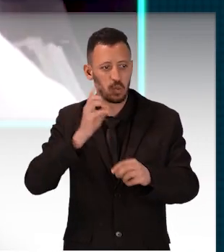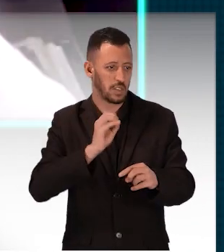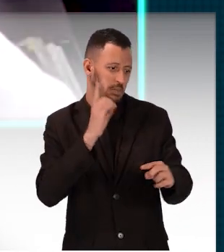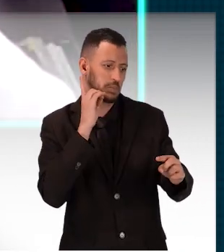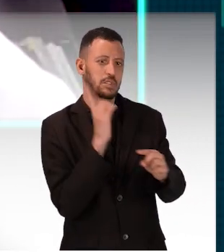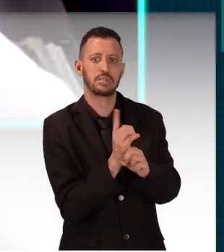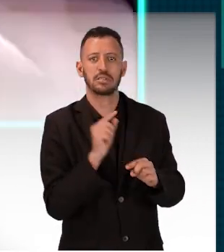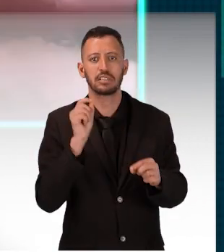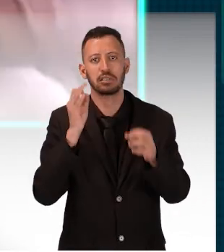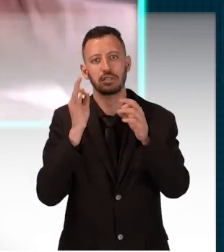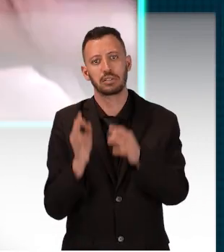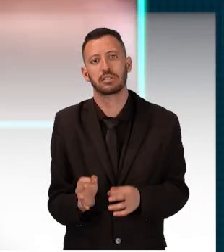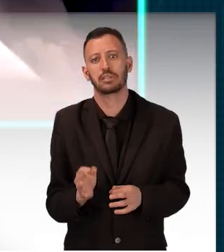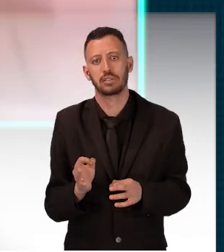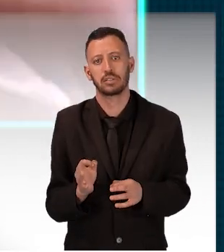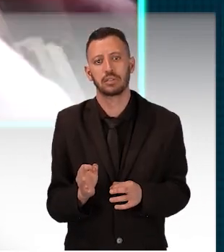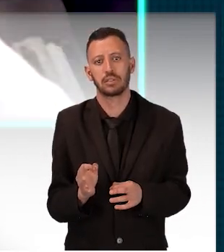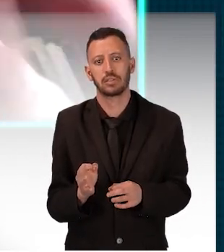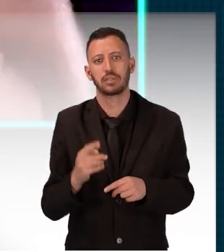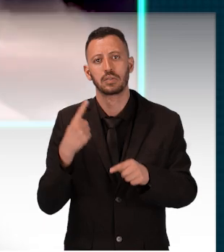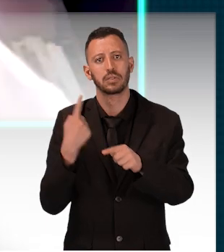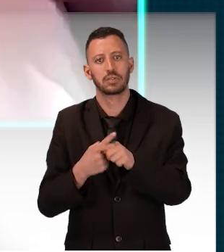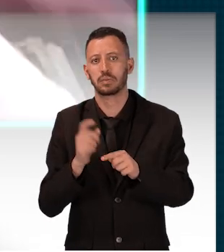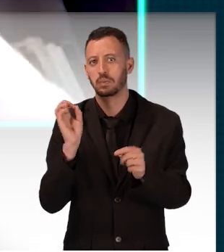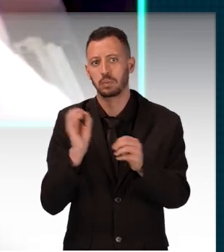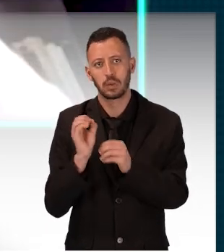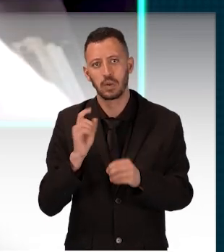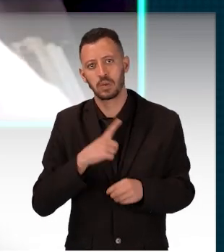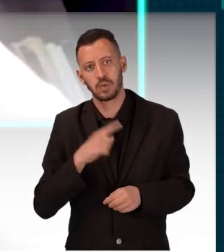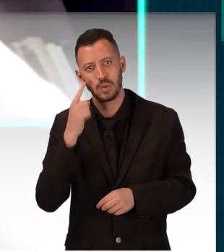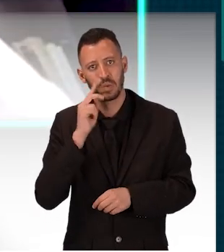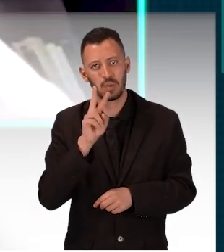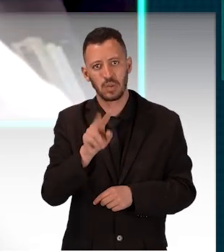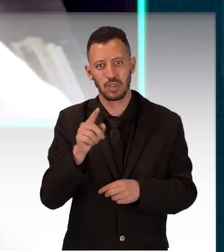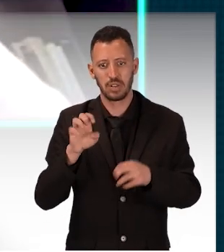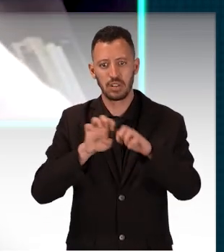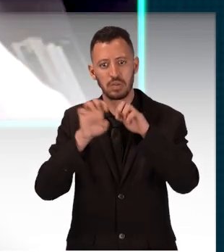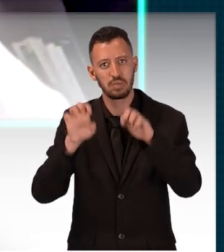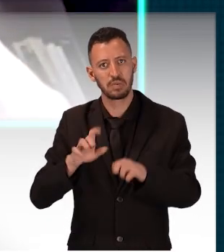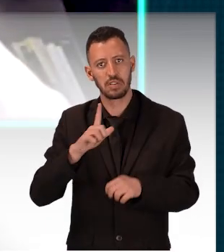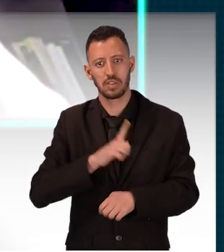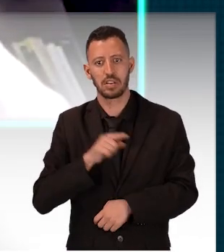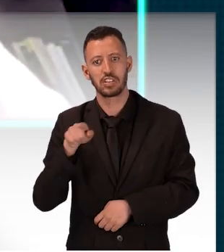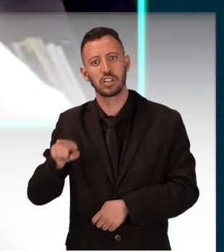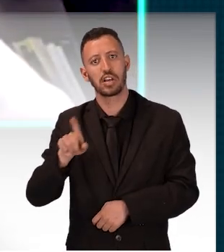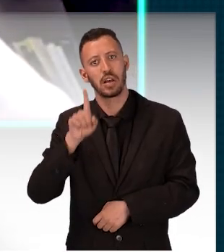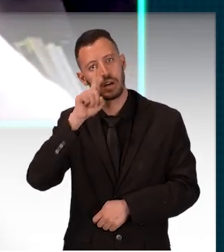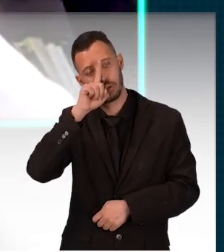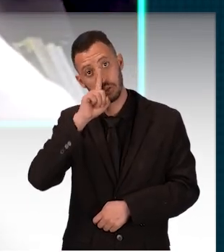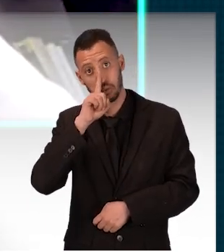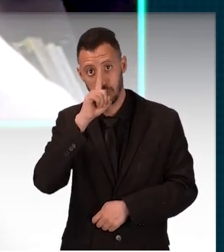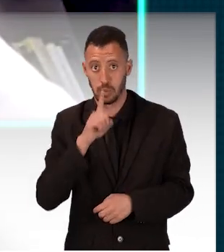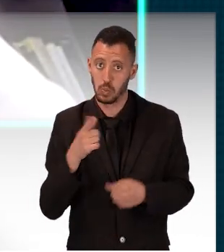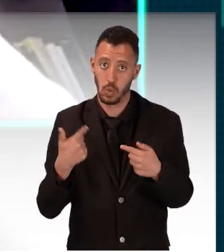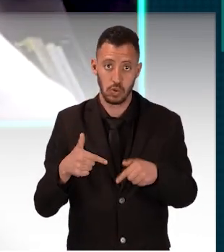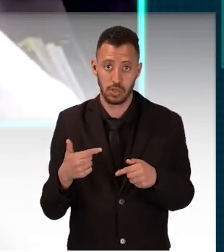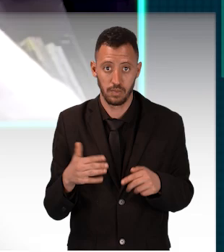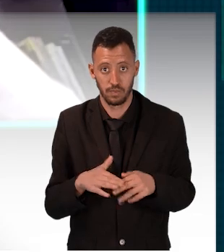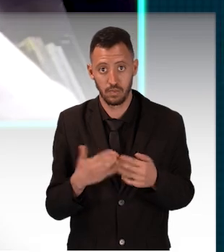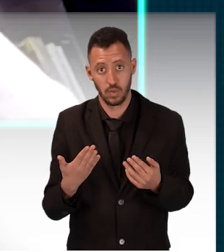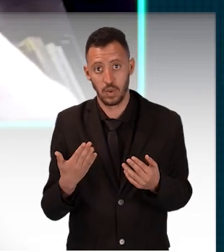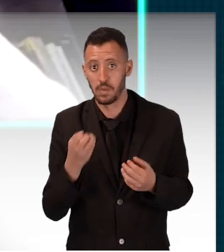foram diagnosticados adequadamente, exatamente porque não se considerava que essas estruturas ofereciam risco. Então,